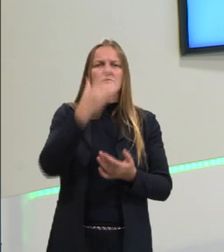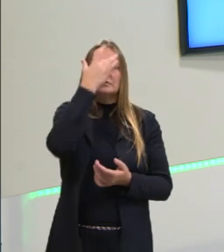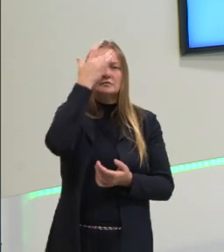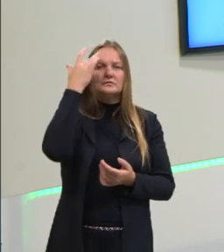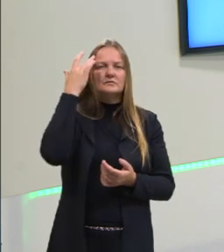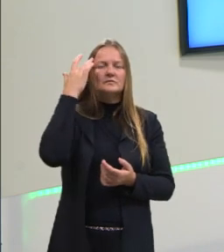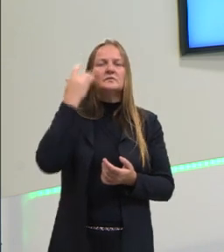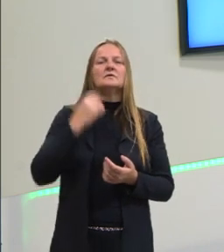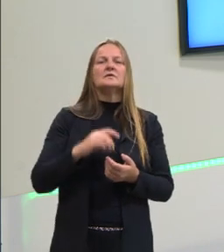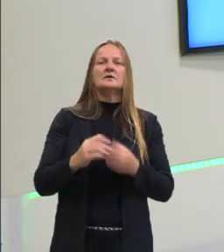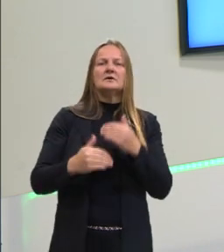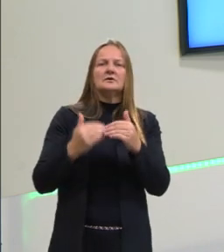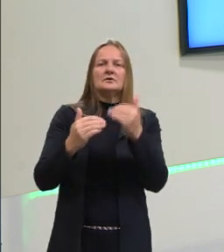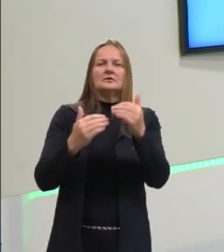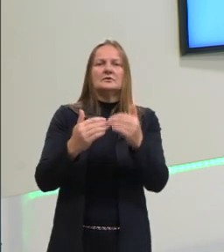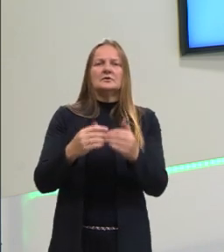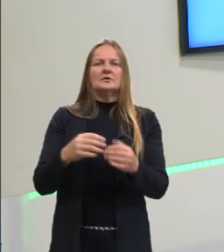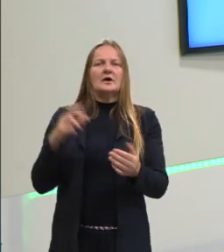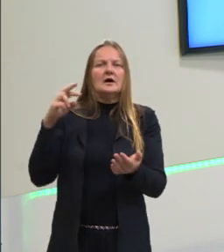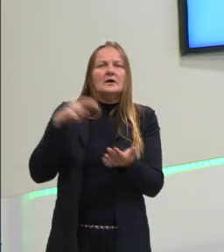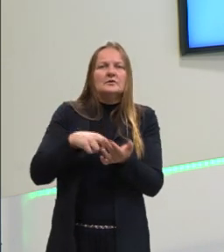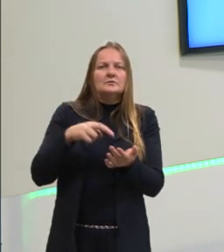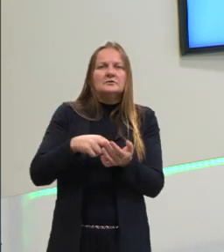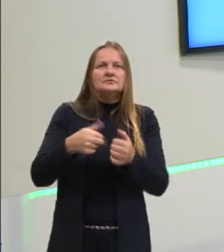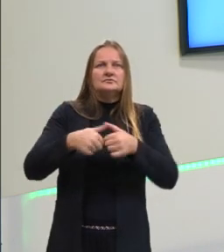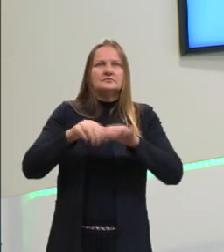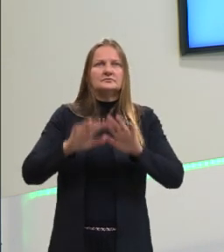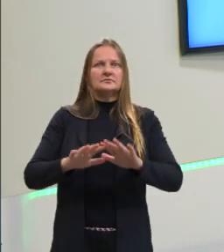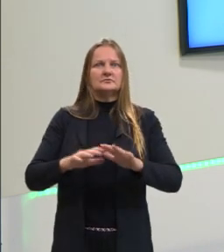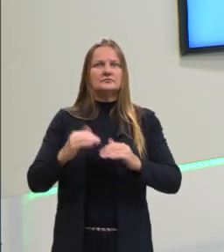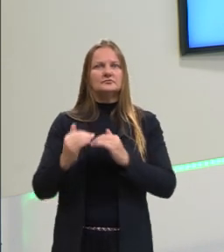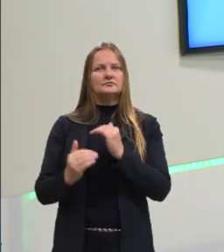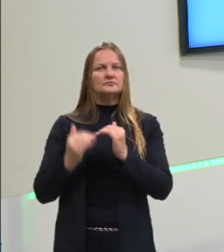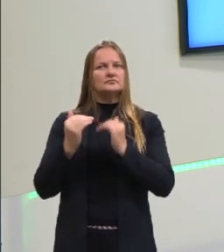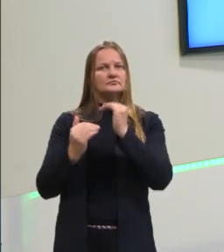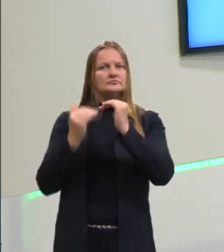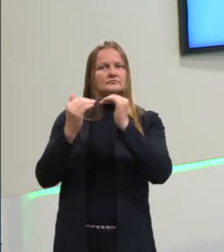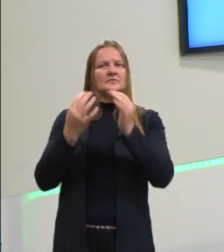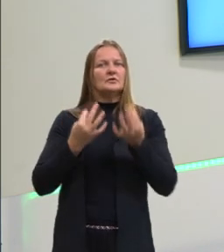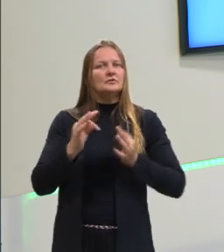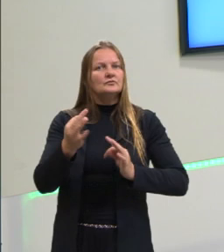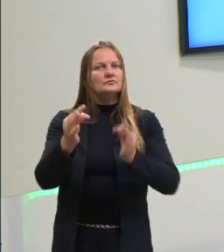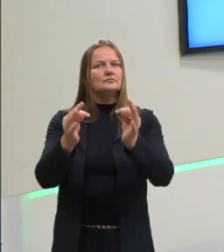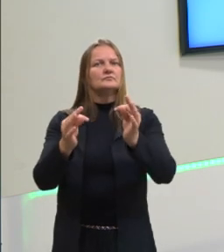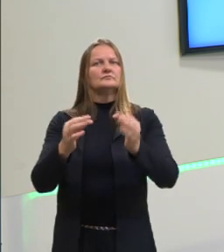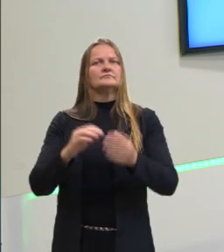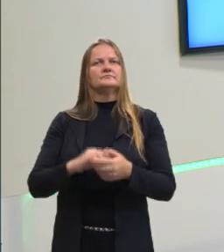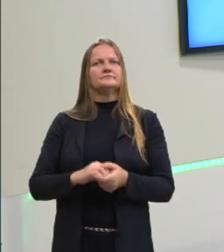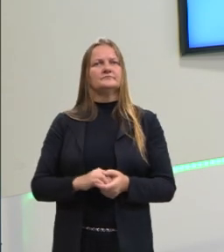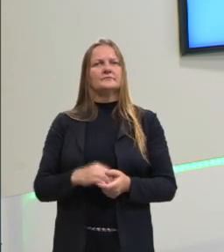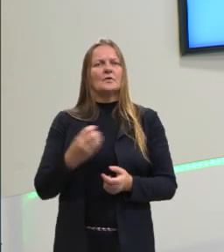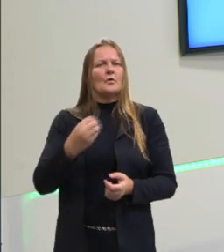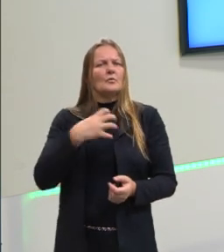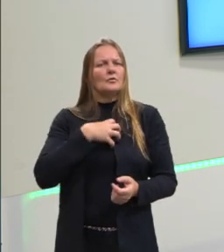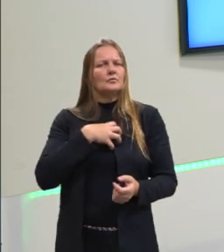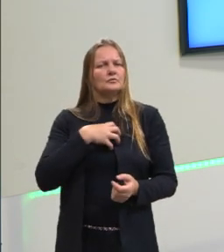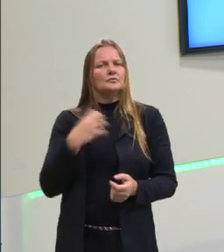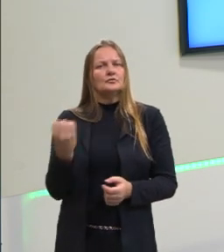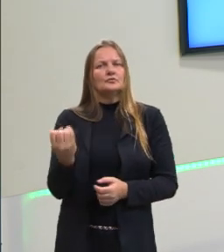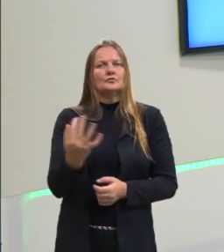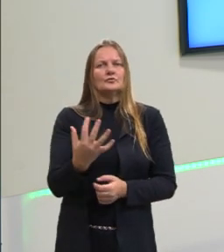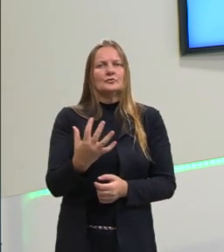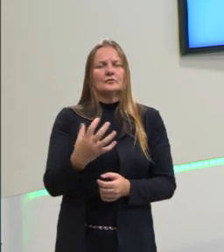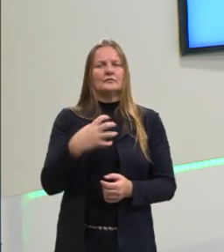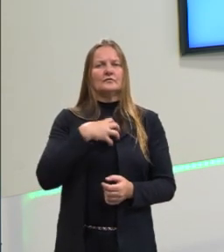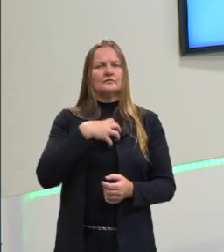saímos e de onde atualmente nós estamos, né, com toda a evolução tecnológica e de como se estabeleceu novas trocas